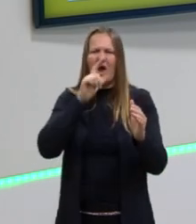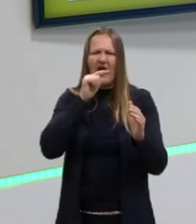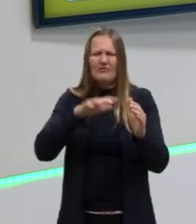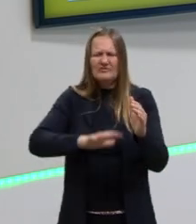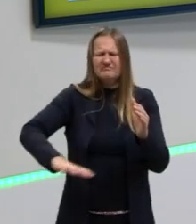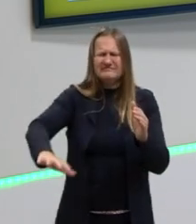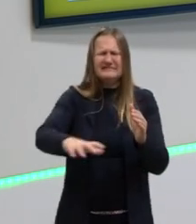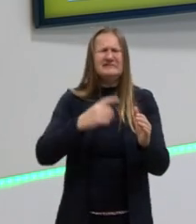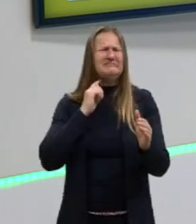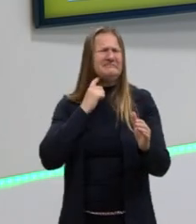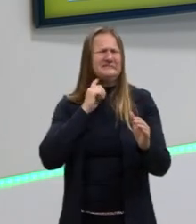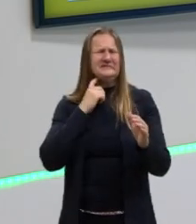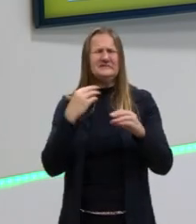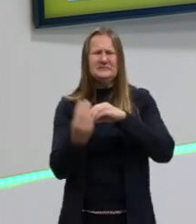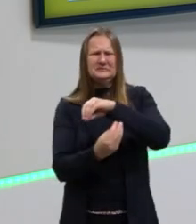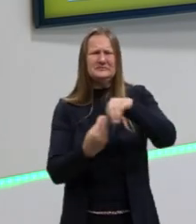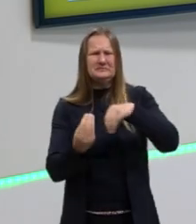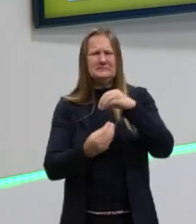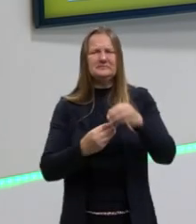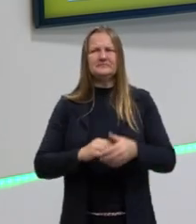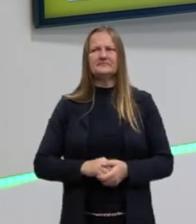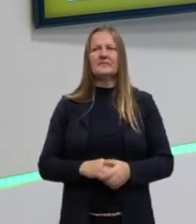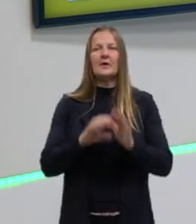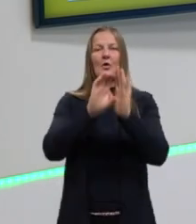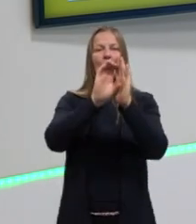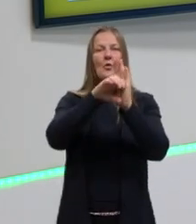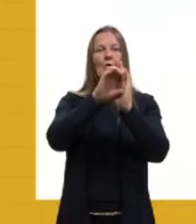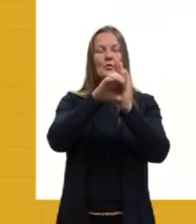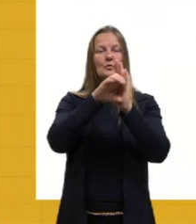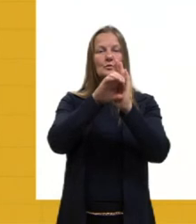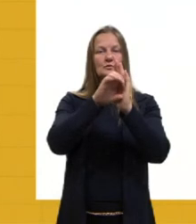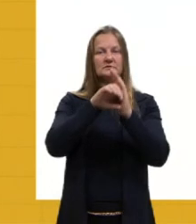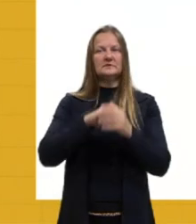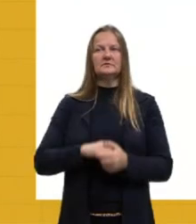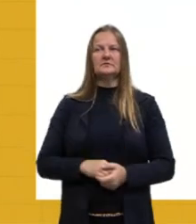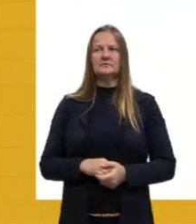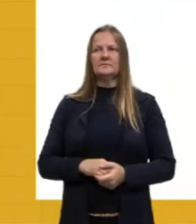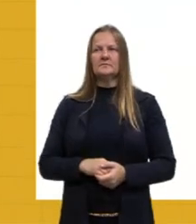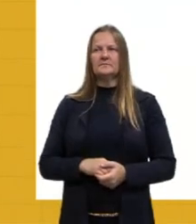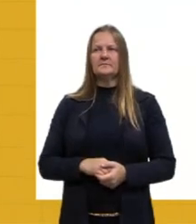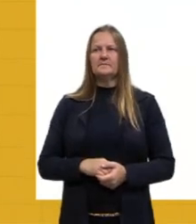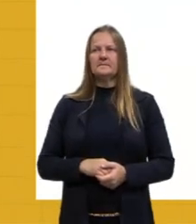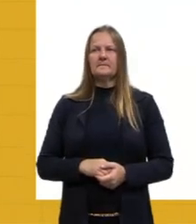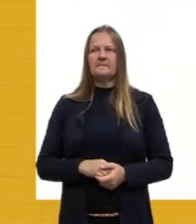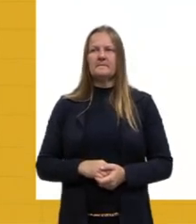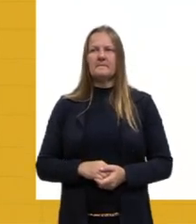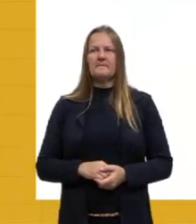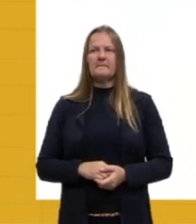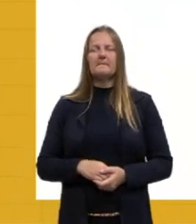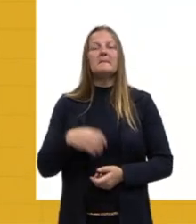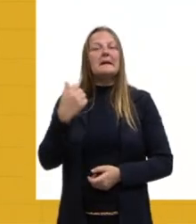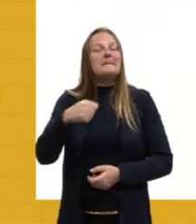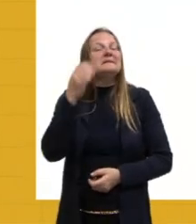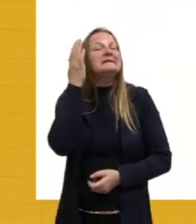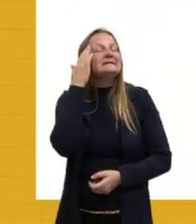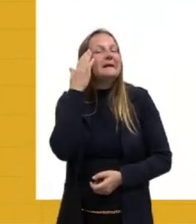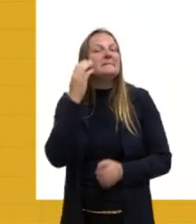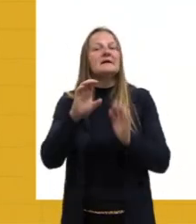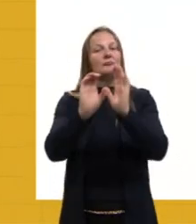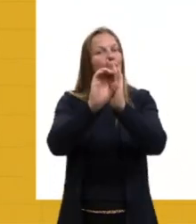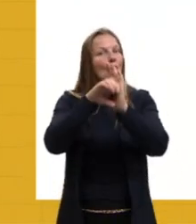bom, aqui é conceitual, gente, infelizmente, quero dizer para vocês que precisa-se saber